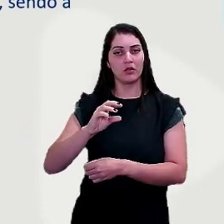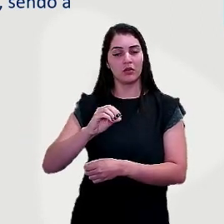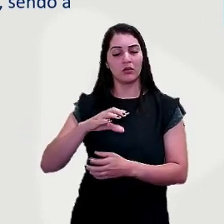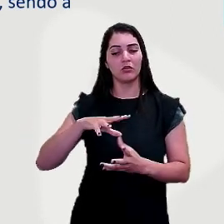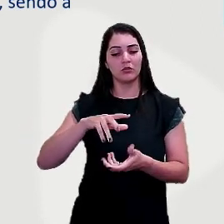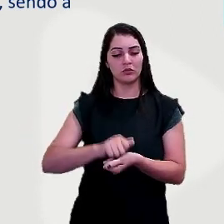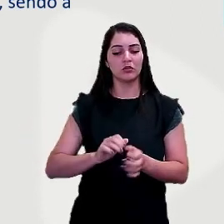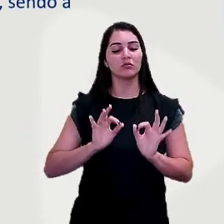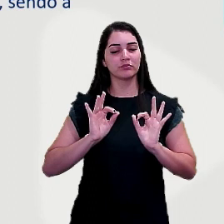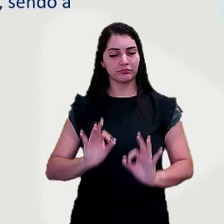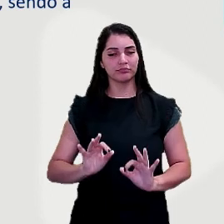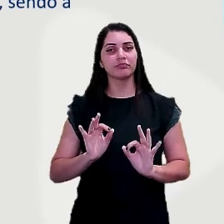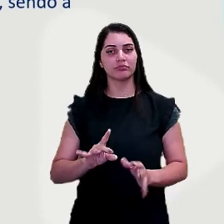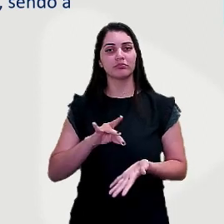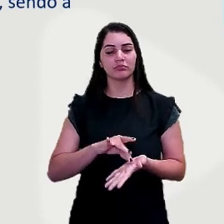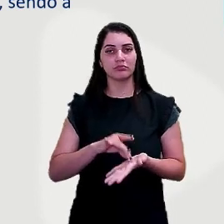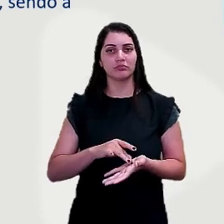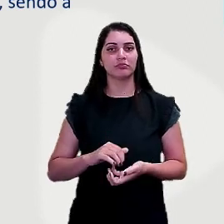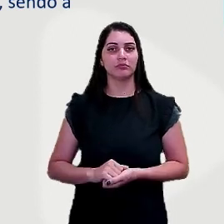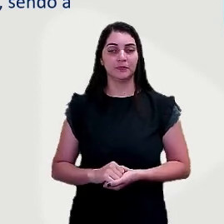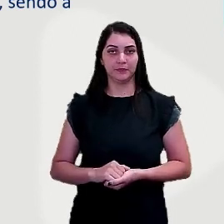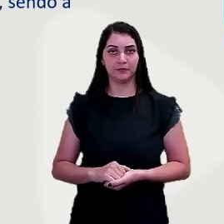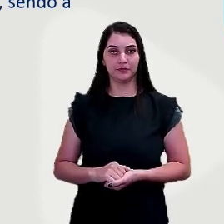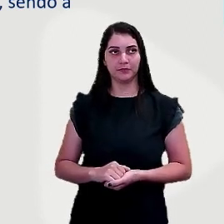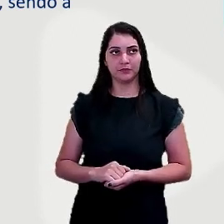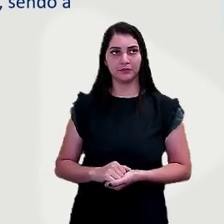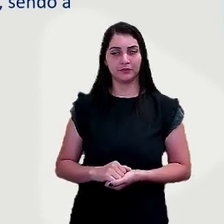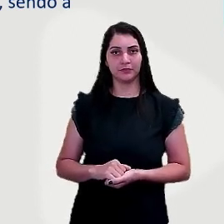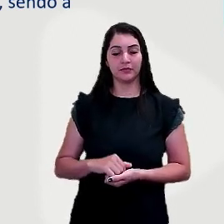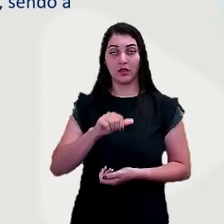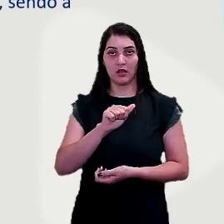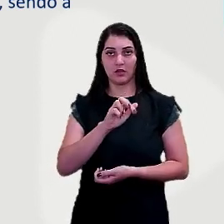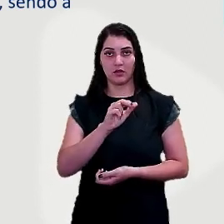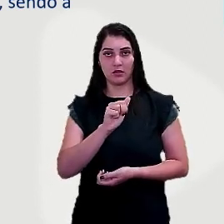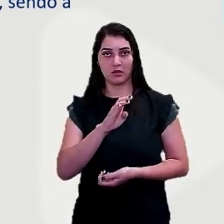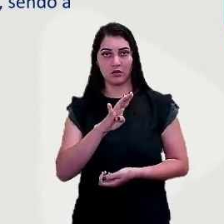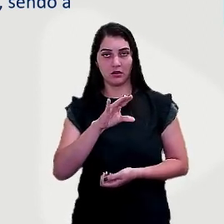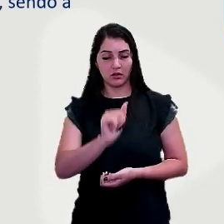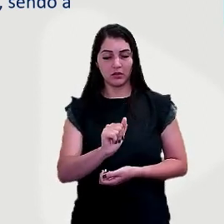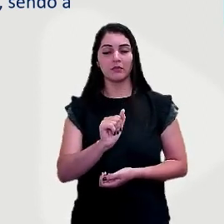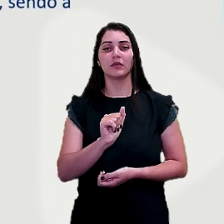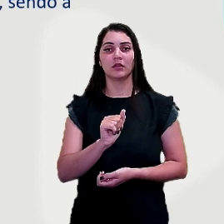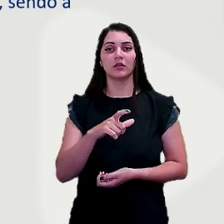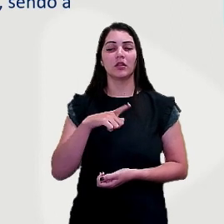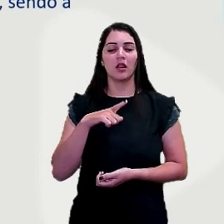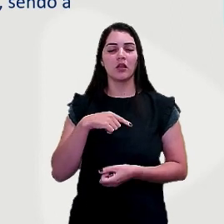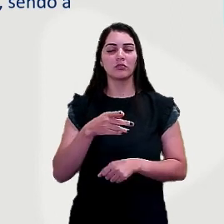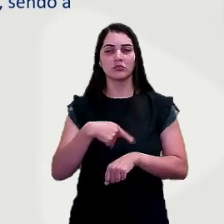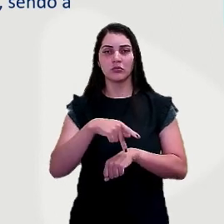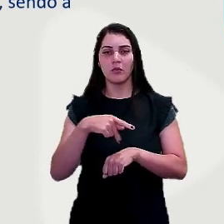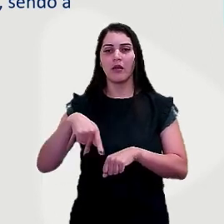certo? A gente falou aqui na Península Arábia, a Arábia Saudita, tem aquela região do Golfo Péssico, são vários países